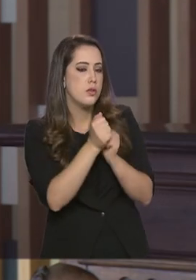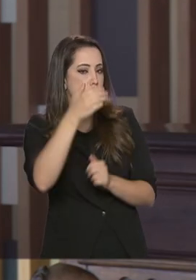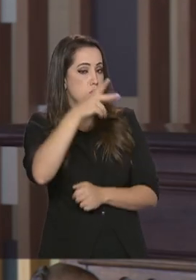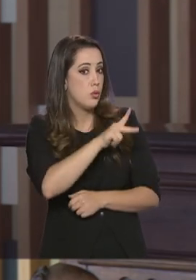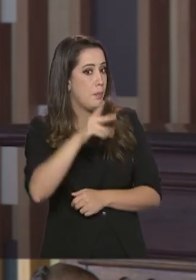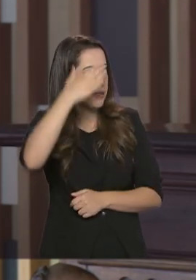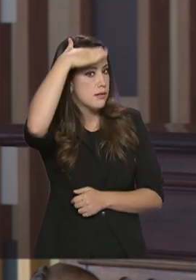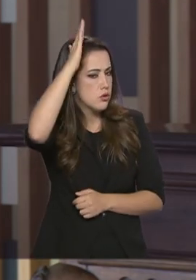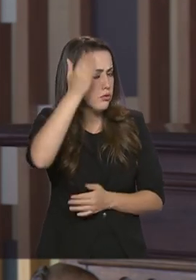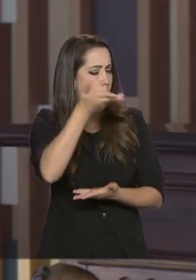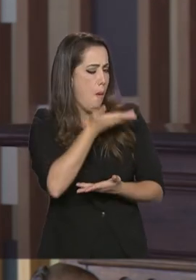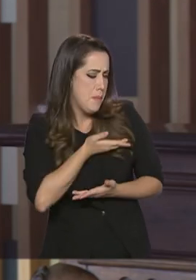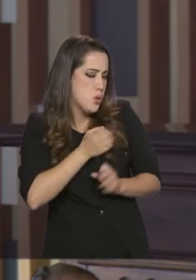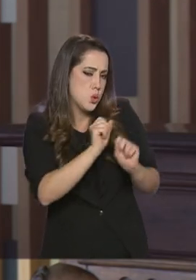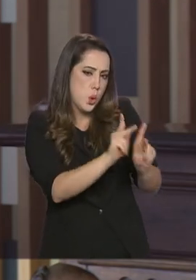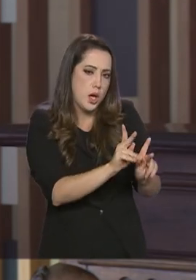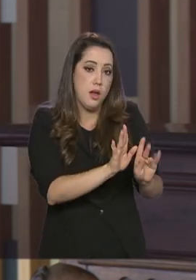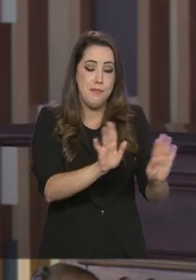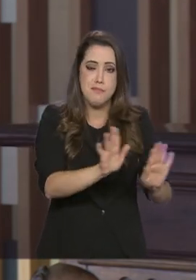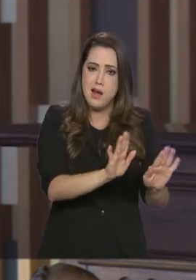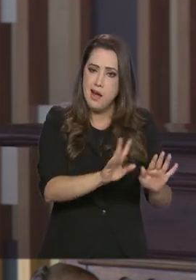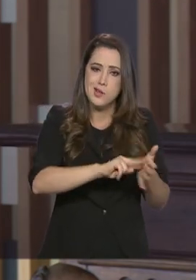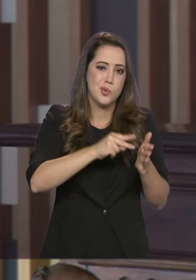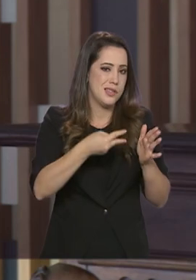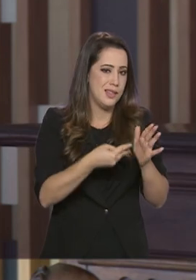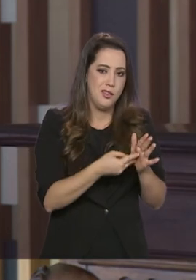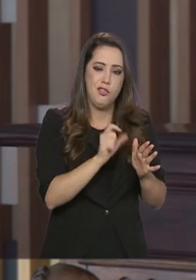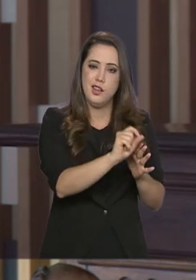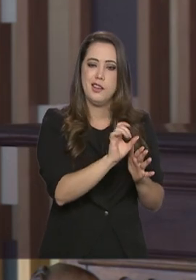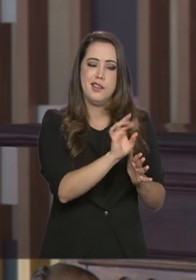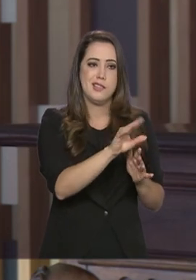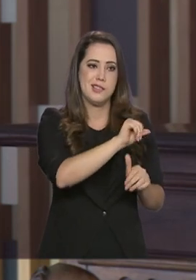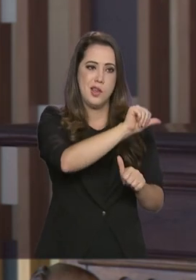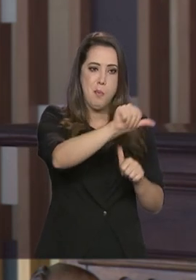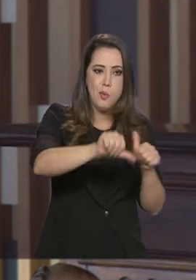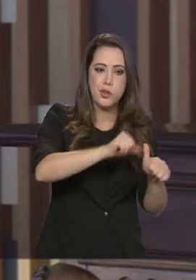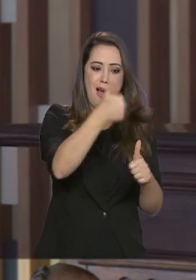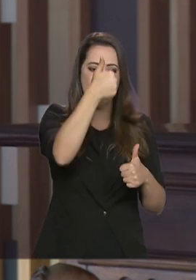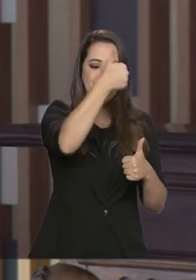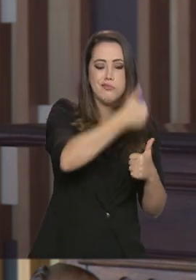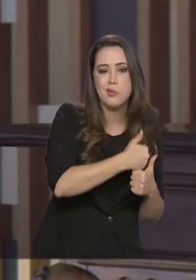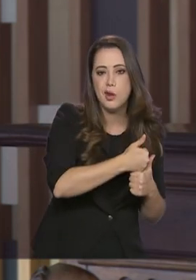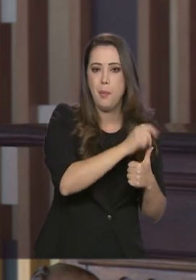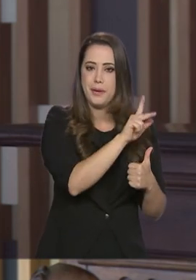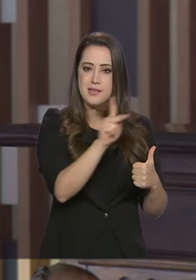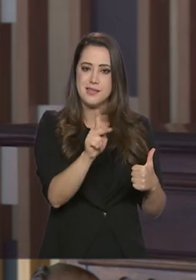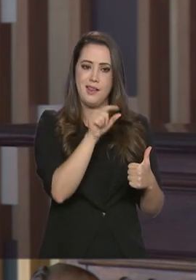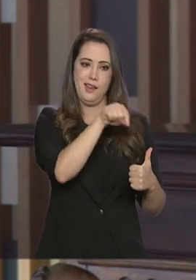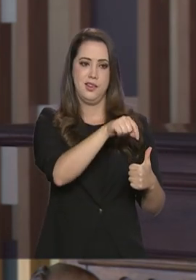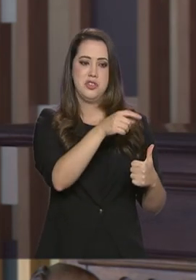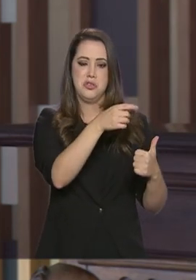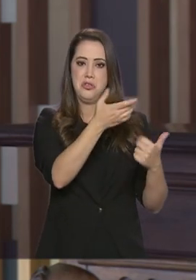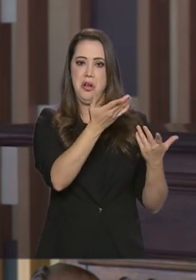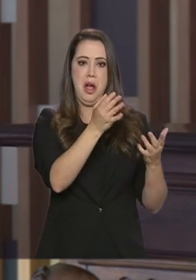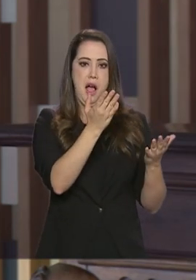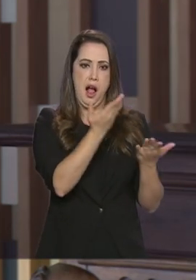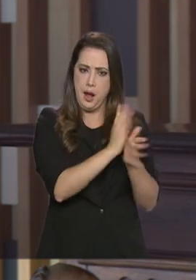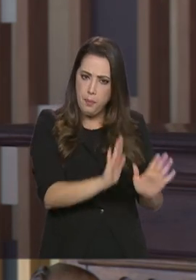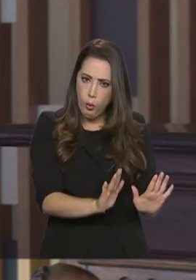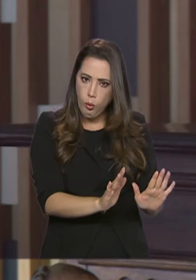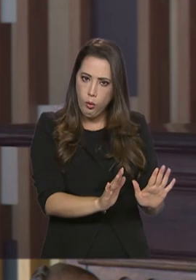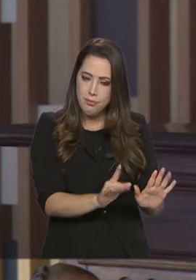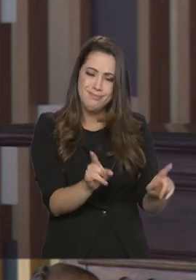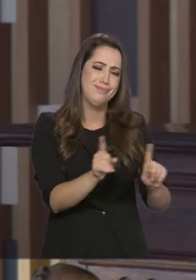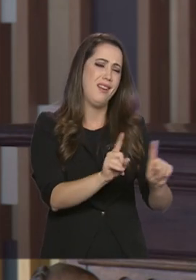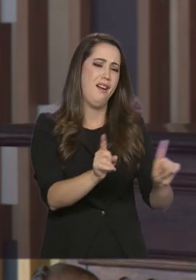coisas concretas, né? Mas não quer dizer que, se não houver essa relação pessoal no futuro, que essas coisas caíram por terra. Muito pelo contrário,